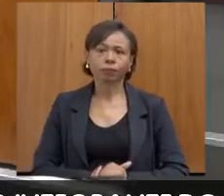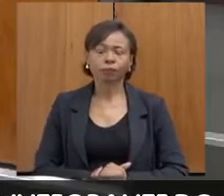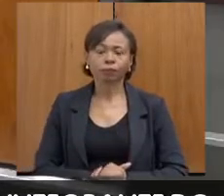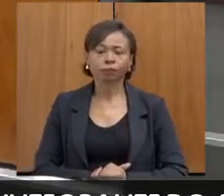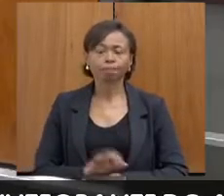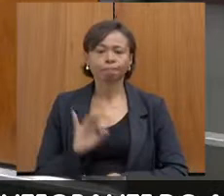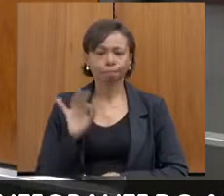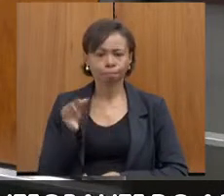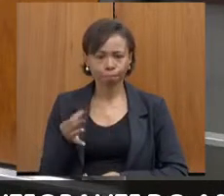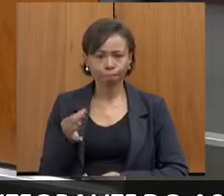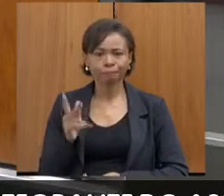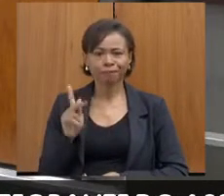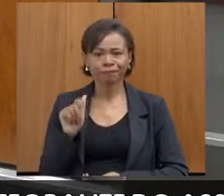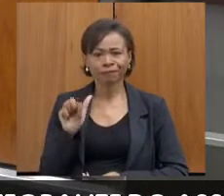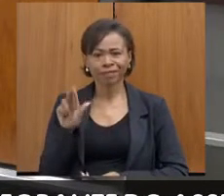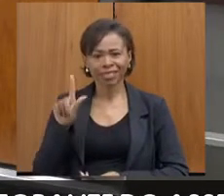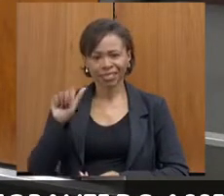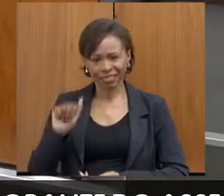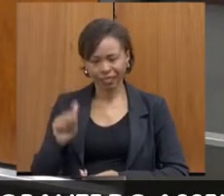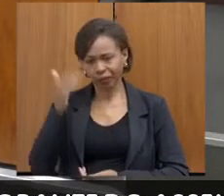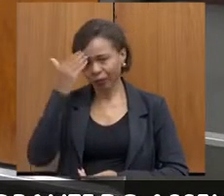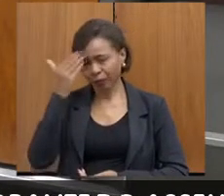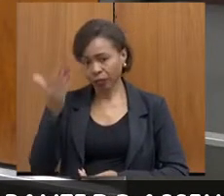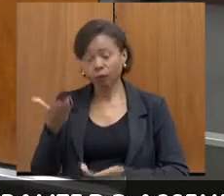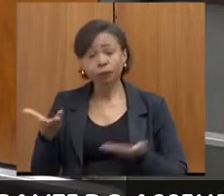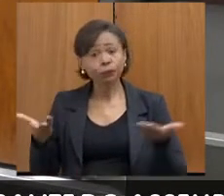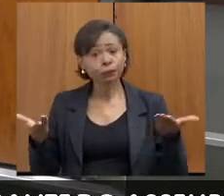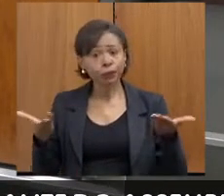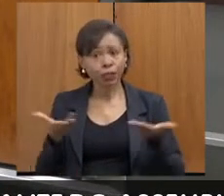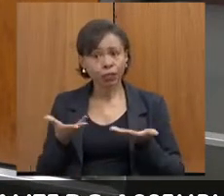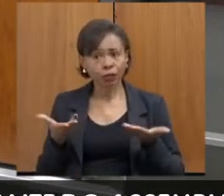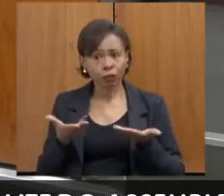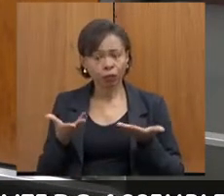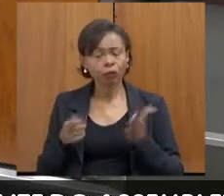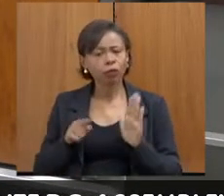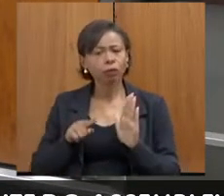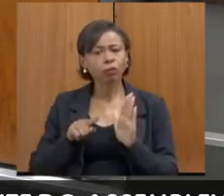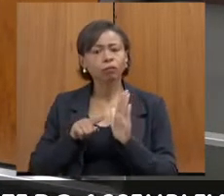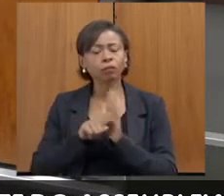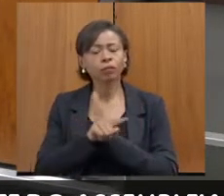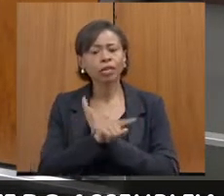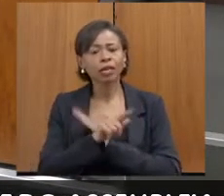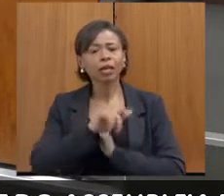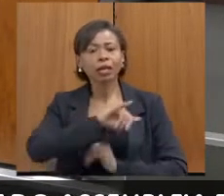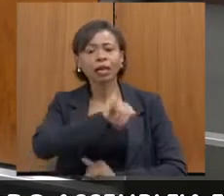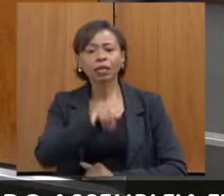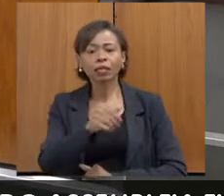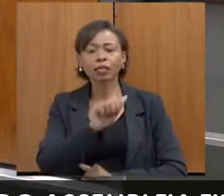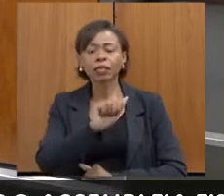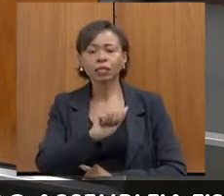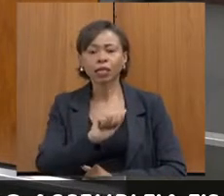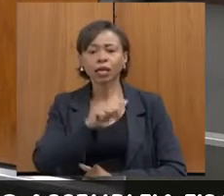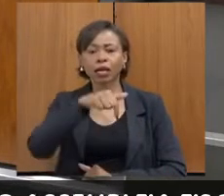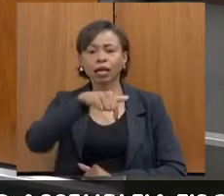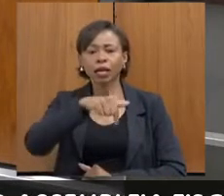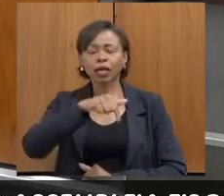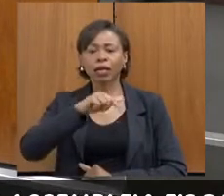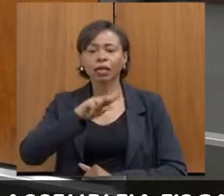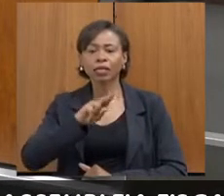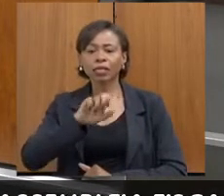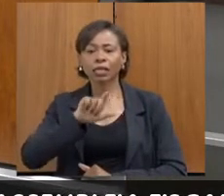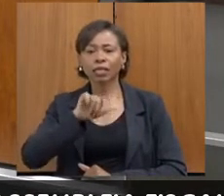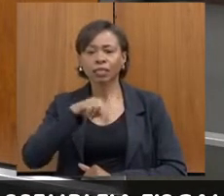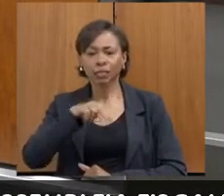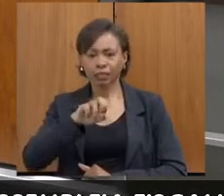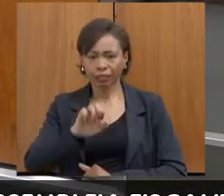Certo, Carla, muito obrigada. Agora eu quero indagar aqui a Jaqueline e a Juliana, que